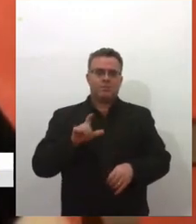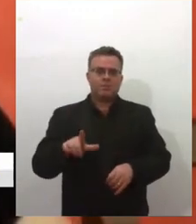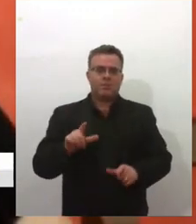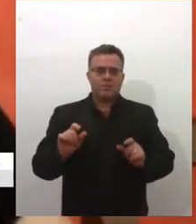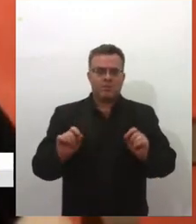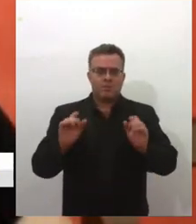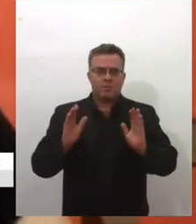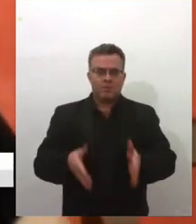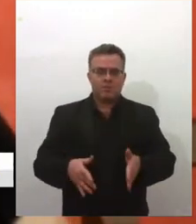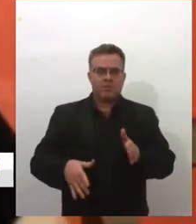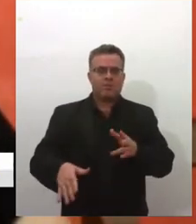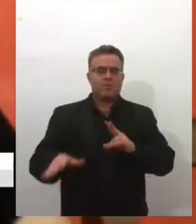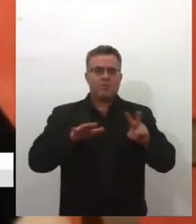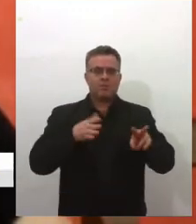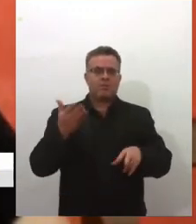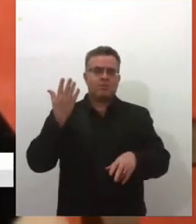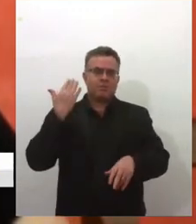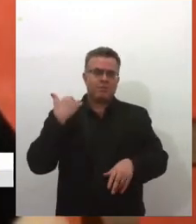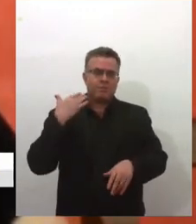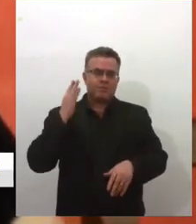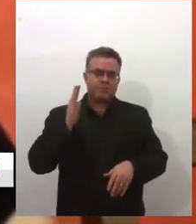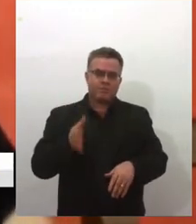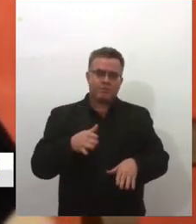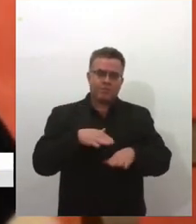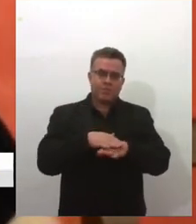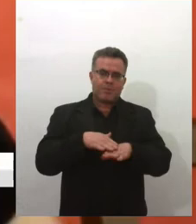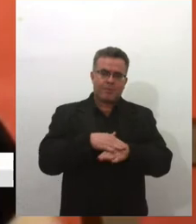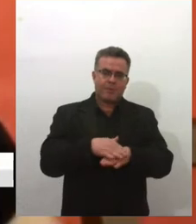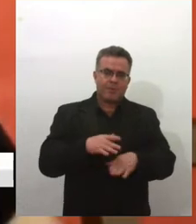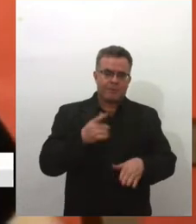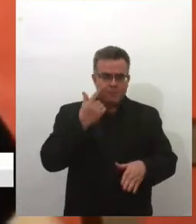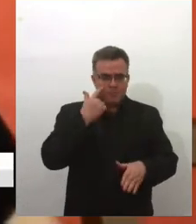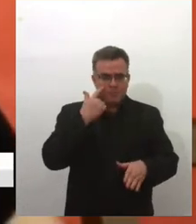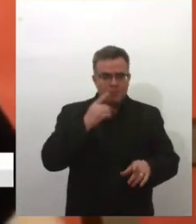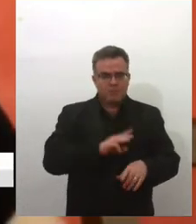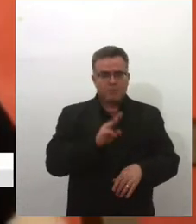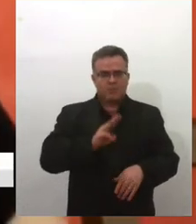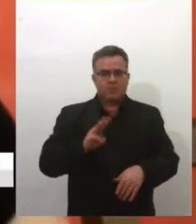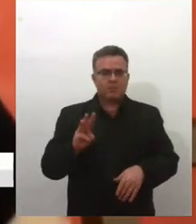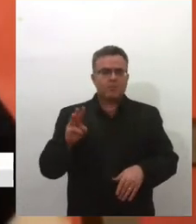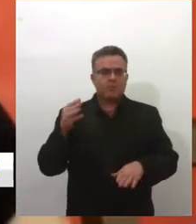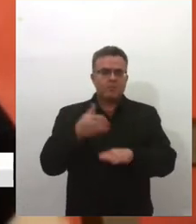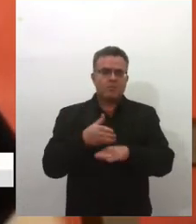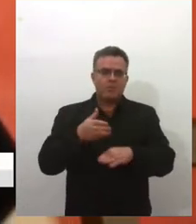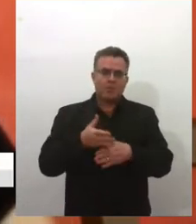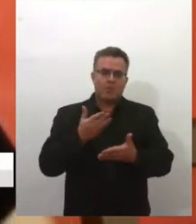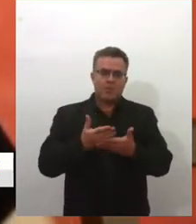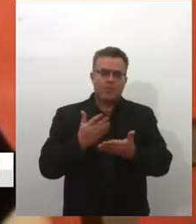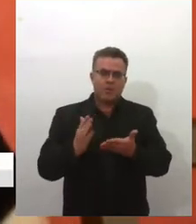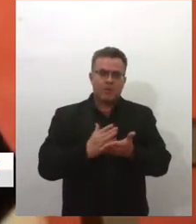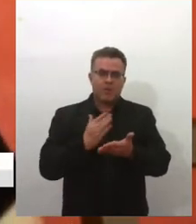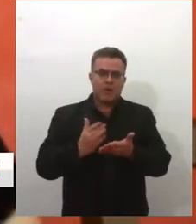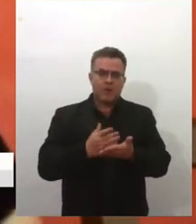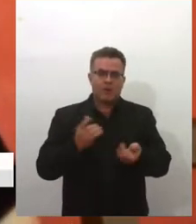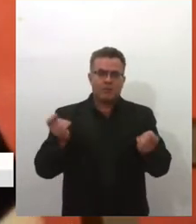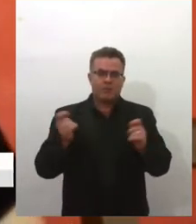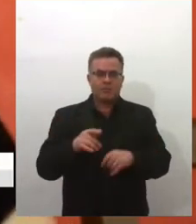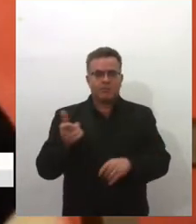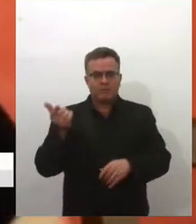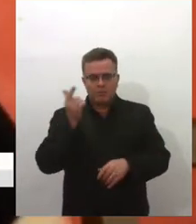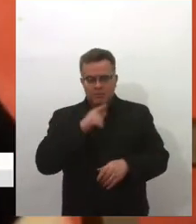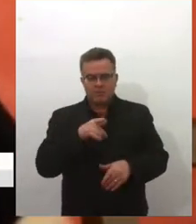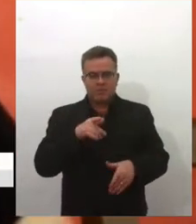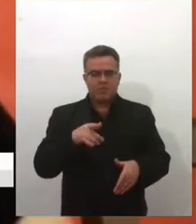acho que semana passada, eu estava olhando no site, assim, alguns livros que eu poderia estudar para que eu conseguisse, enfim,